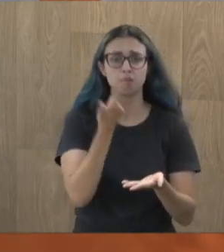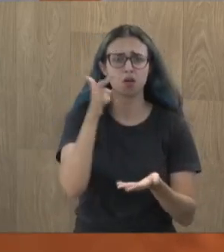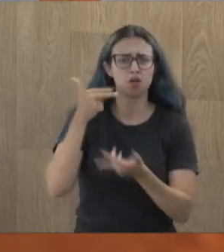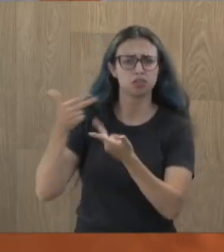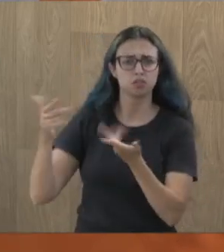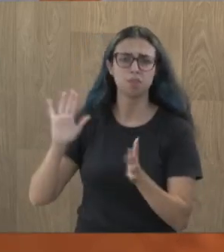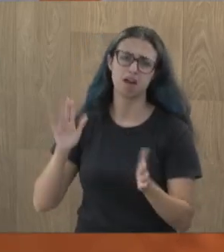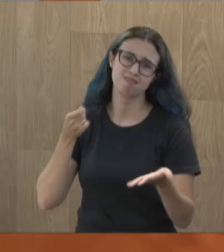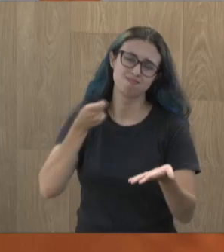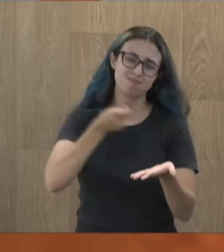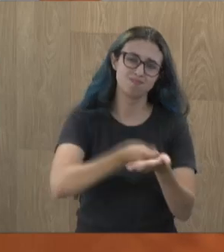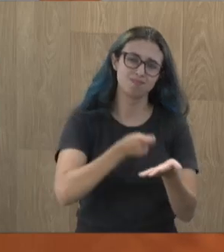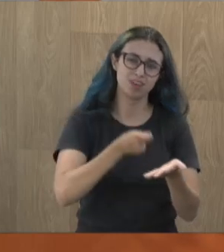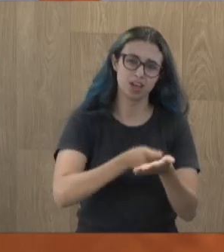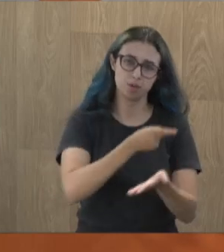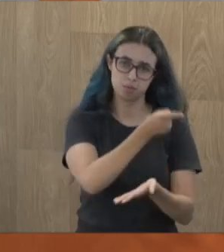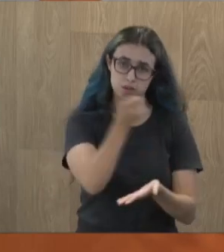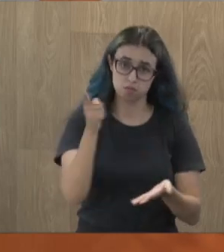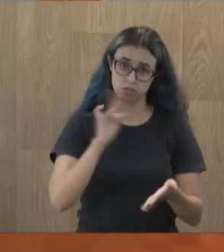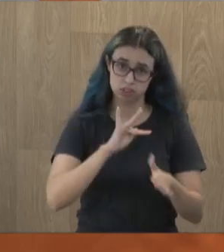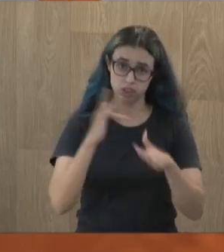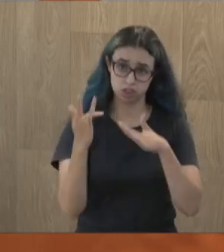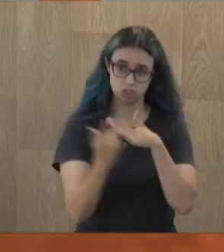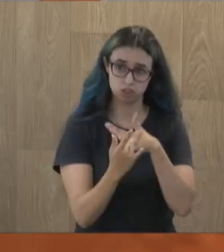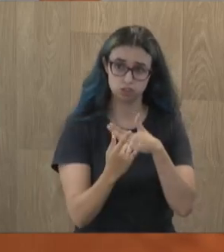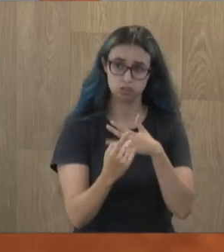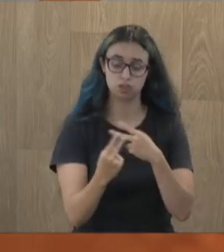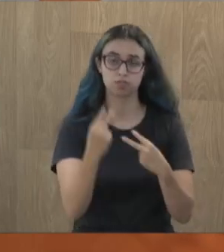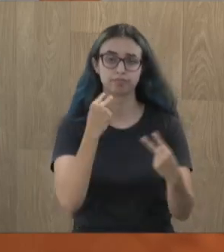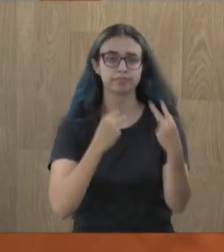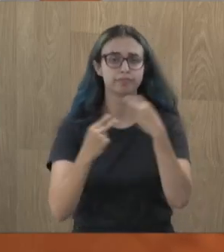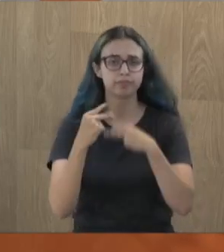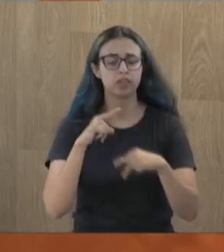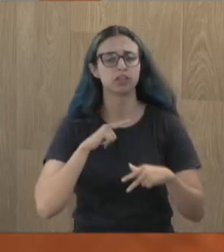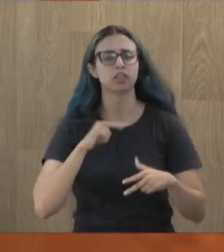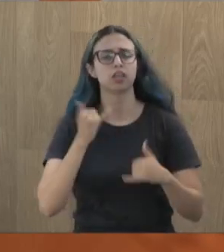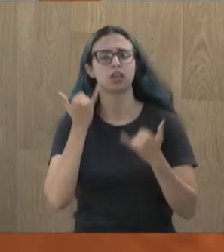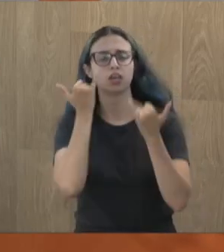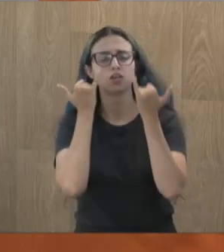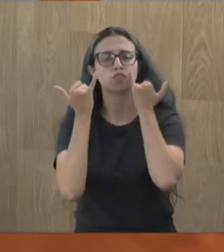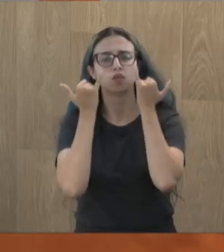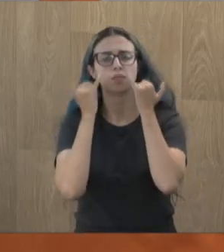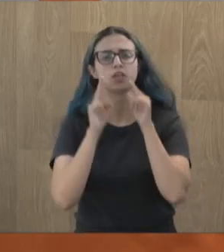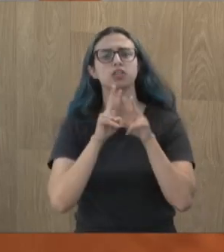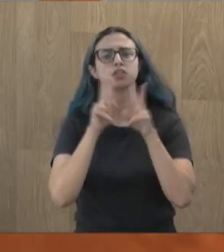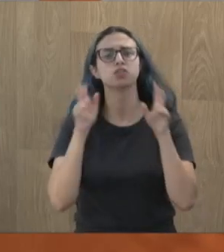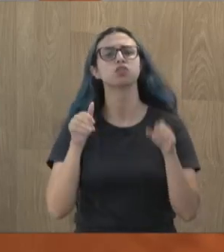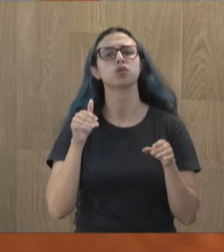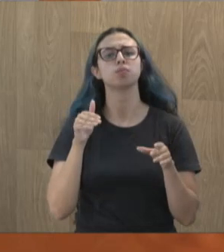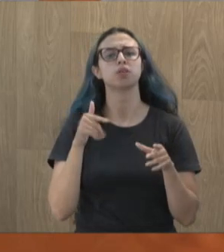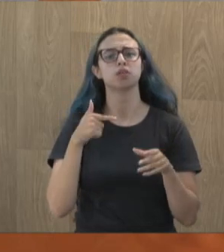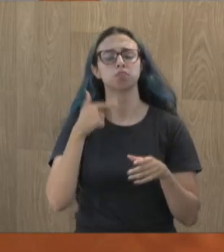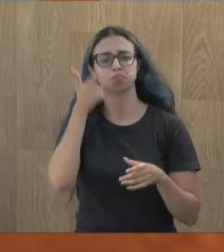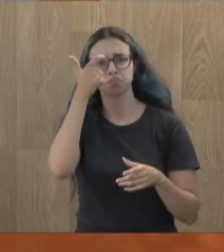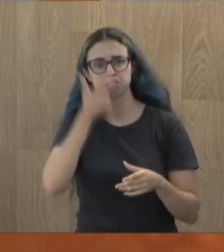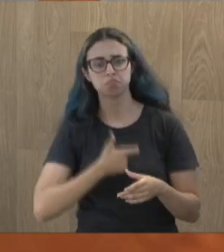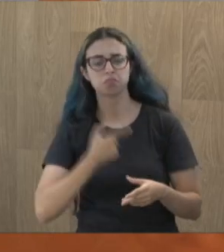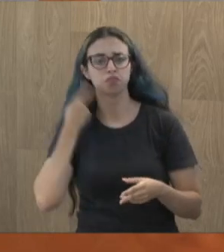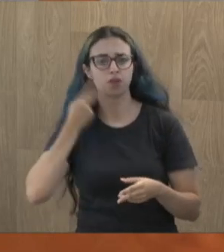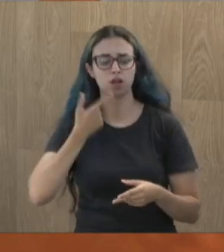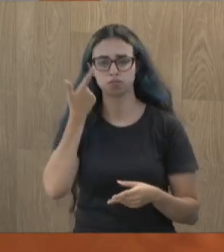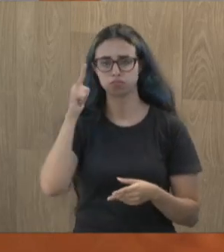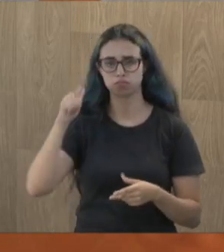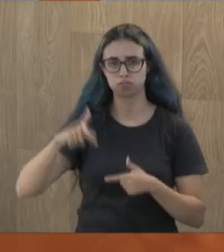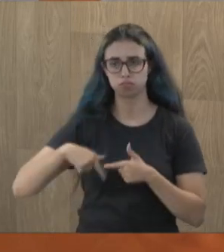pago para você nos assistirem e ter informação sobre o nosso mandato. A gente trabalha duro